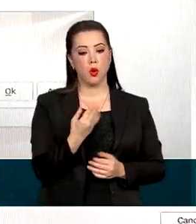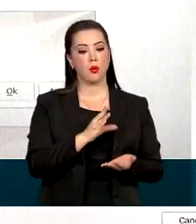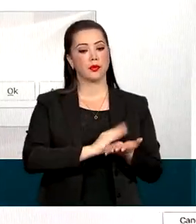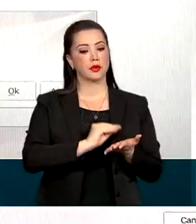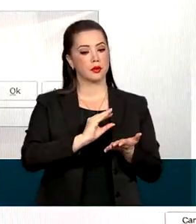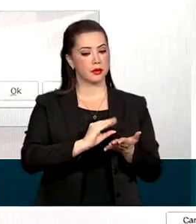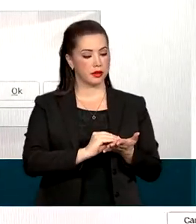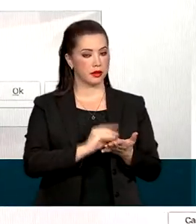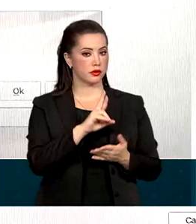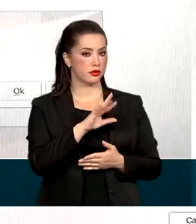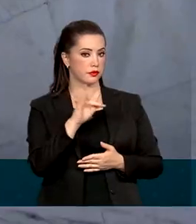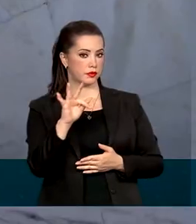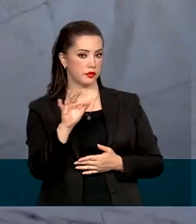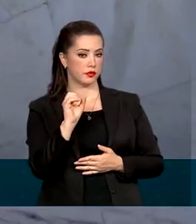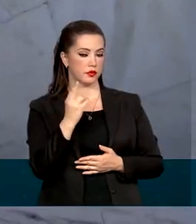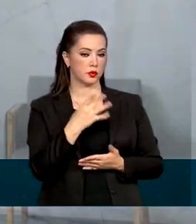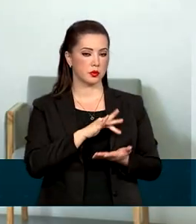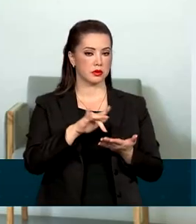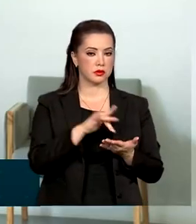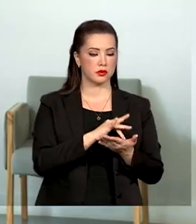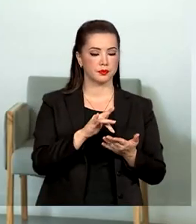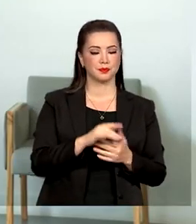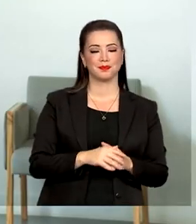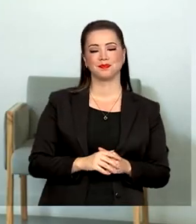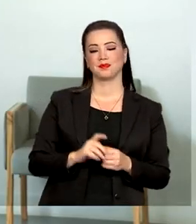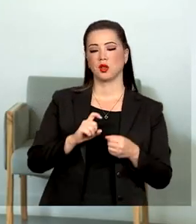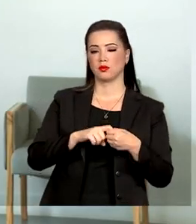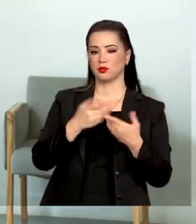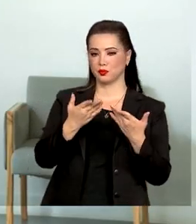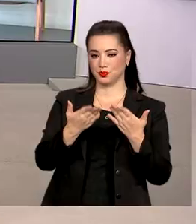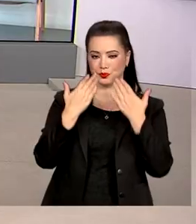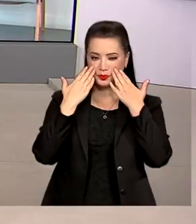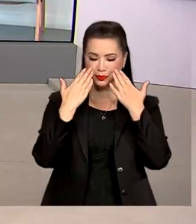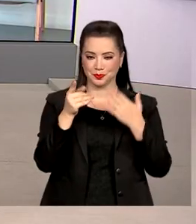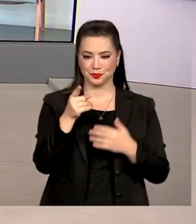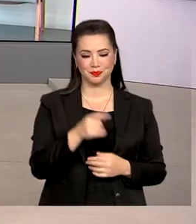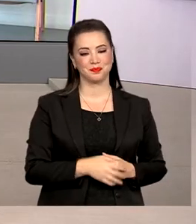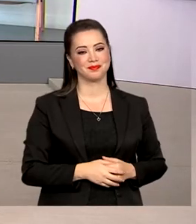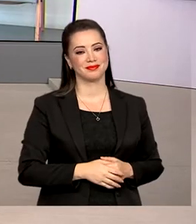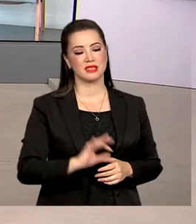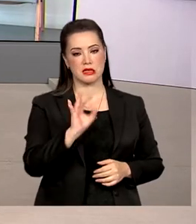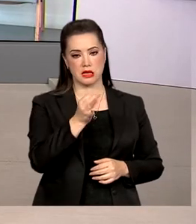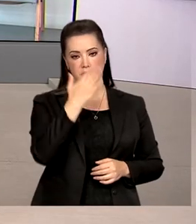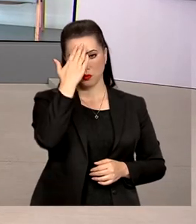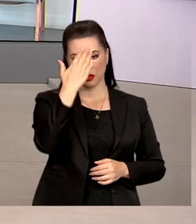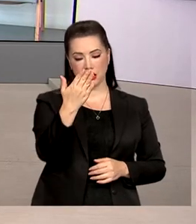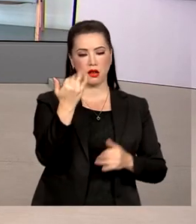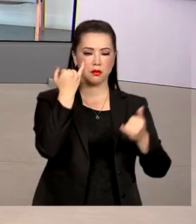tablets ou smartphones. Renata, volto com você aí no estúdio. Tá certo, Júlia. Muito obrigada pelas suas informações. Transcrição e por